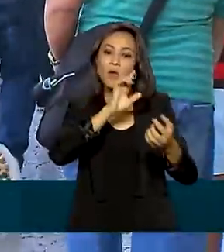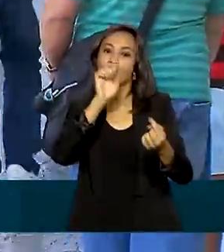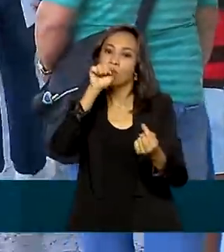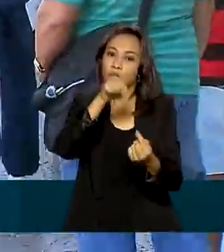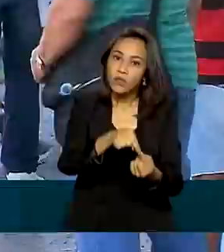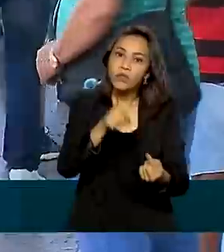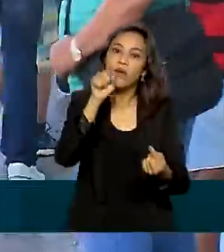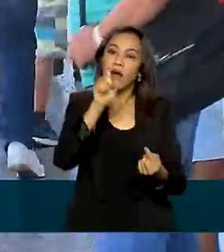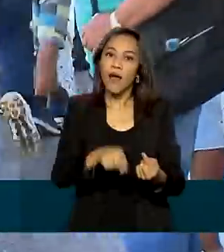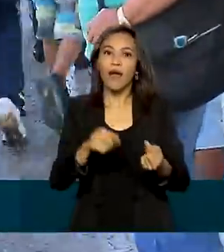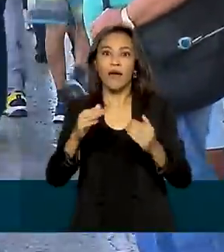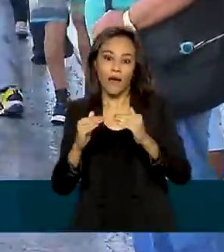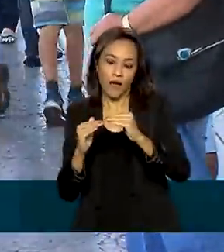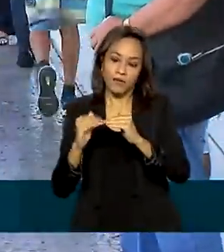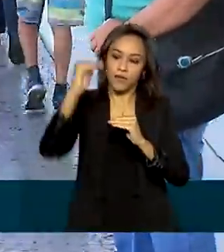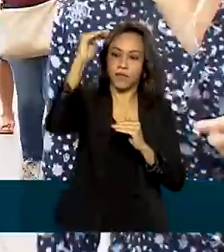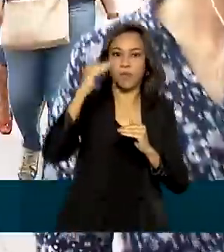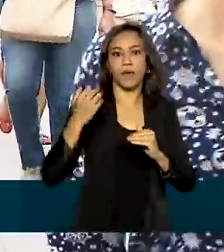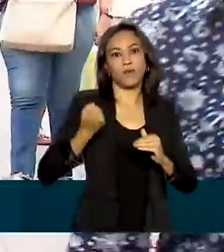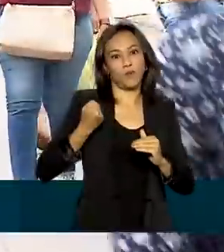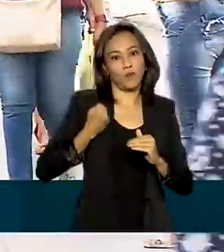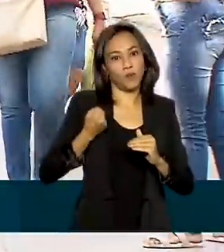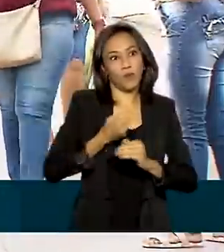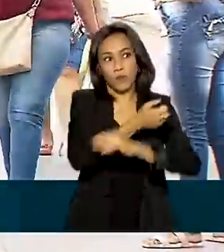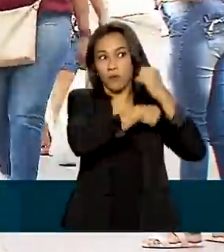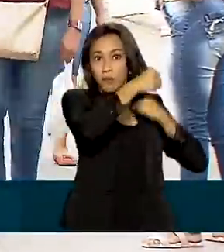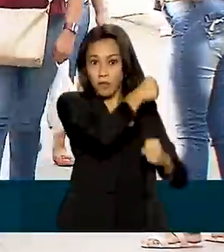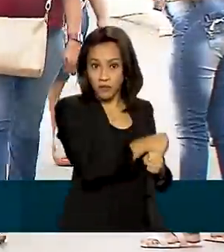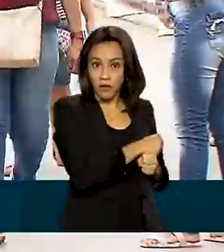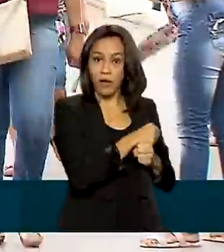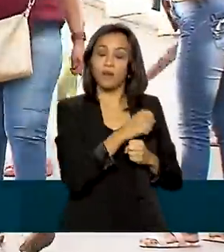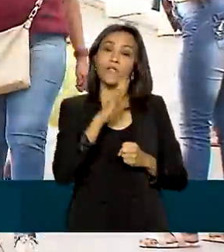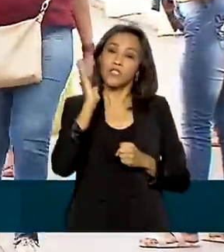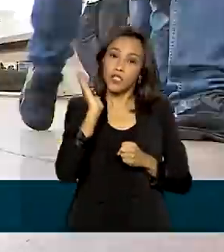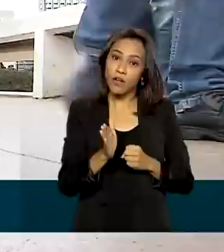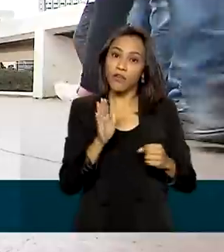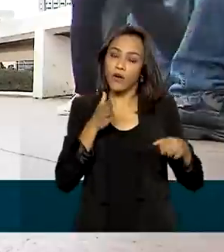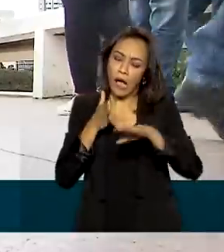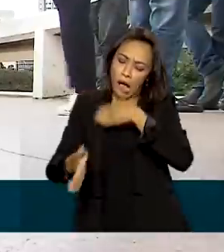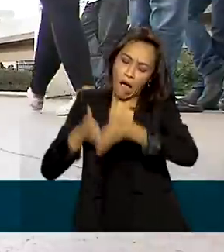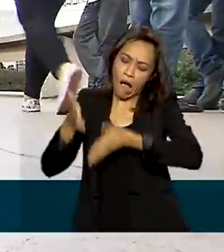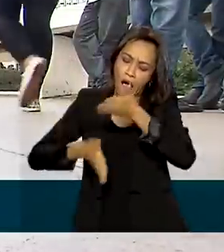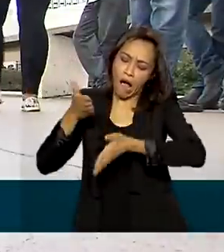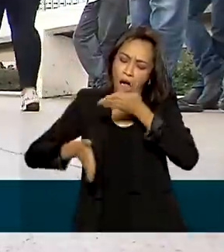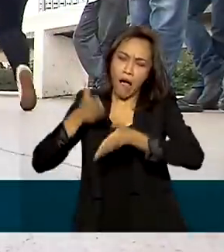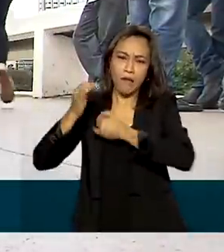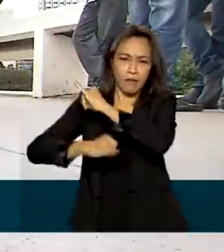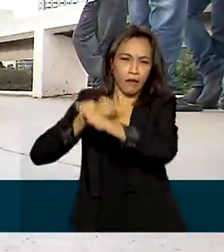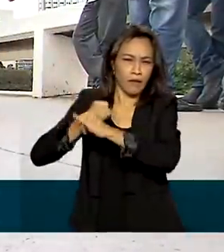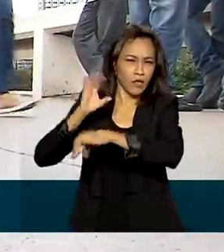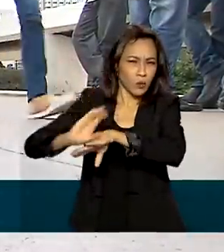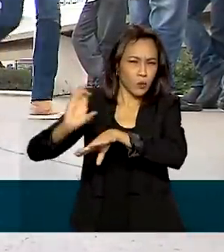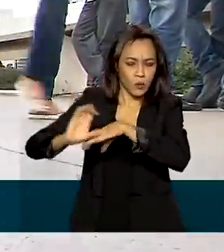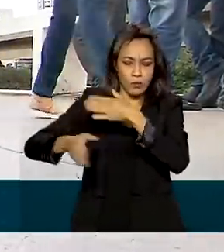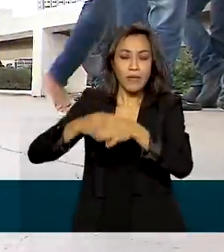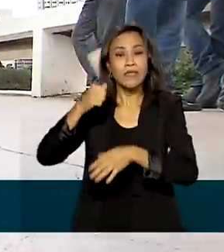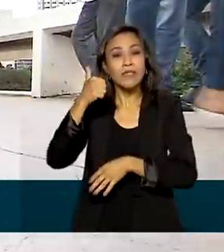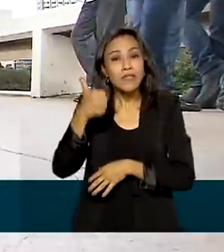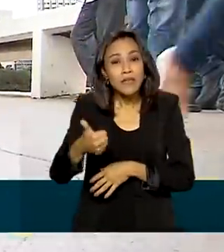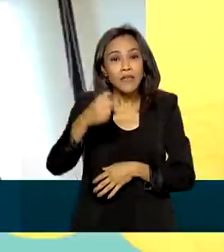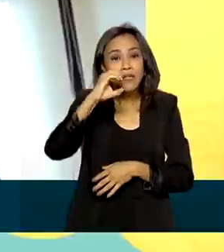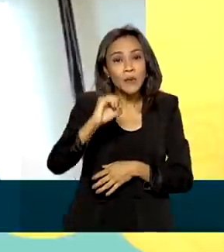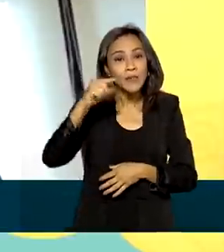ultrapassar os números do ano passado, quando a iniciativa foi acessada por mais de 107 milhões de